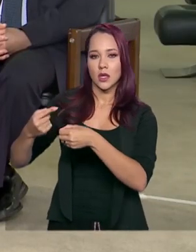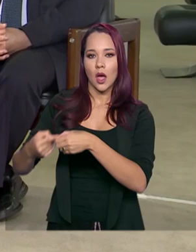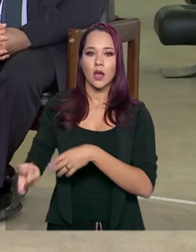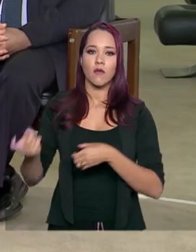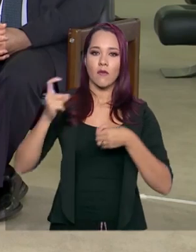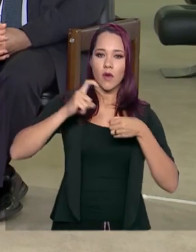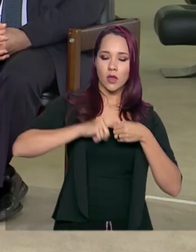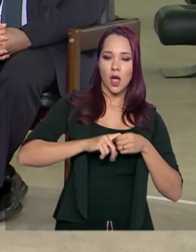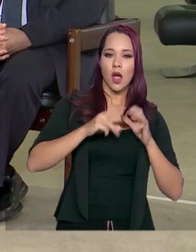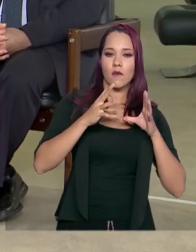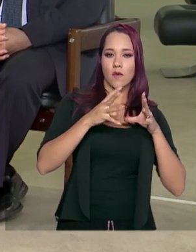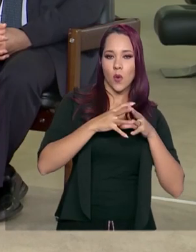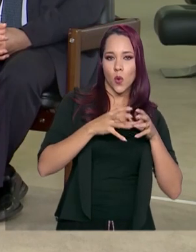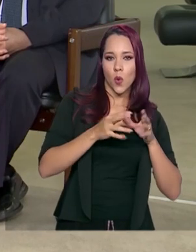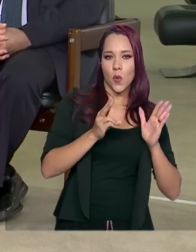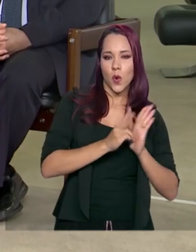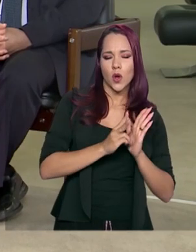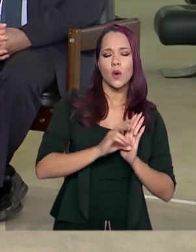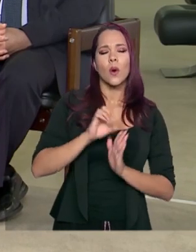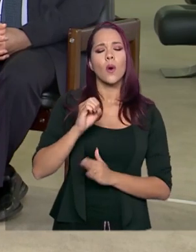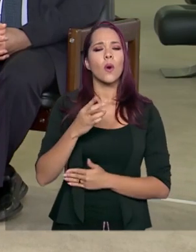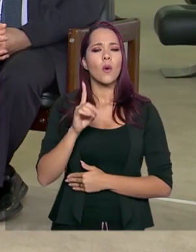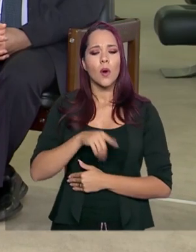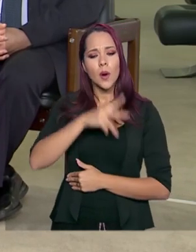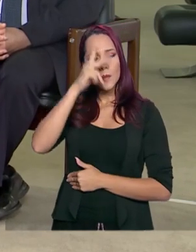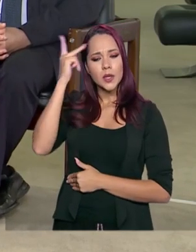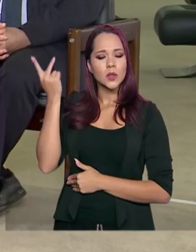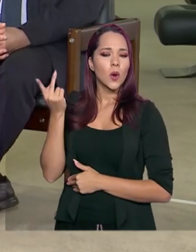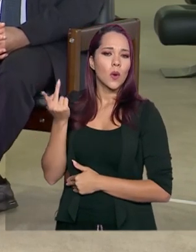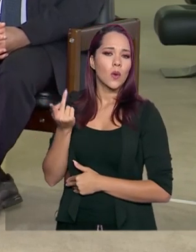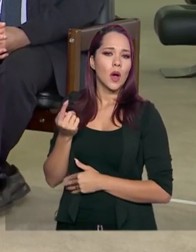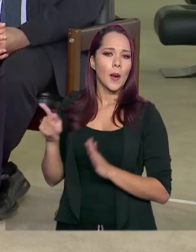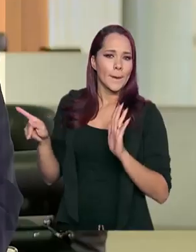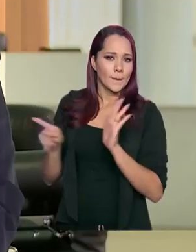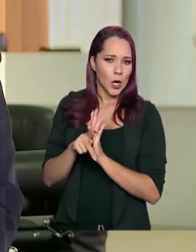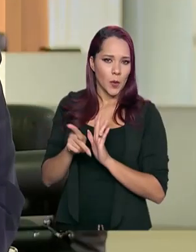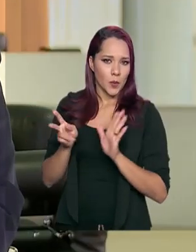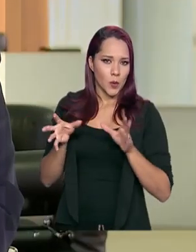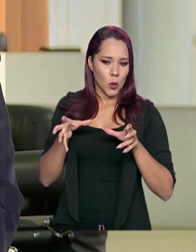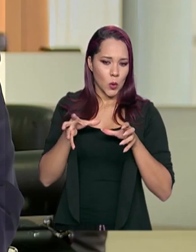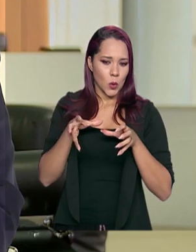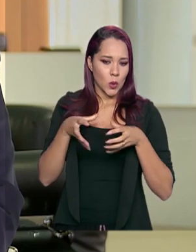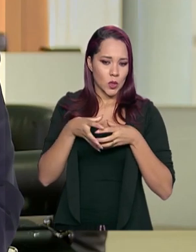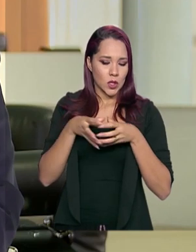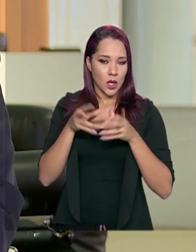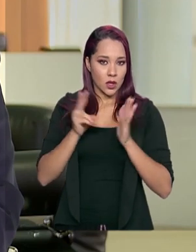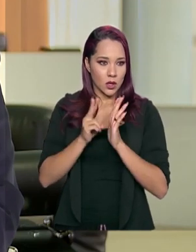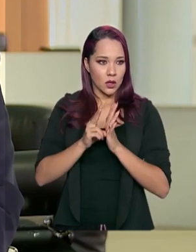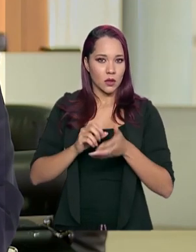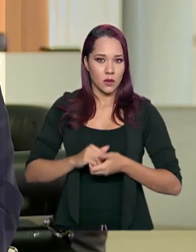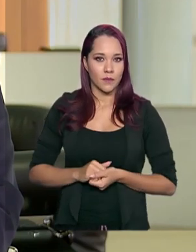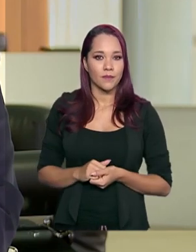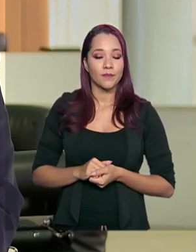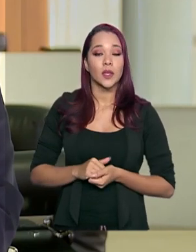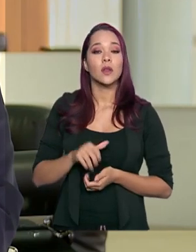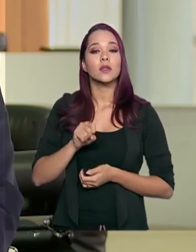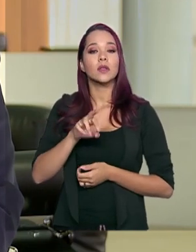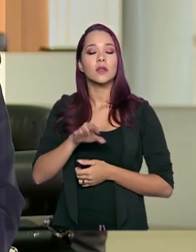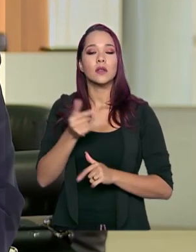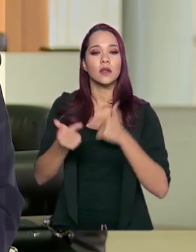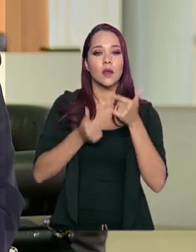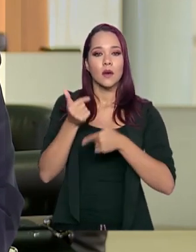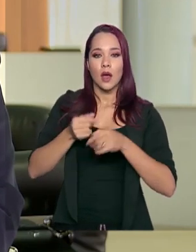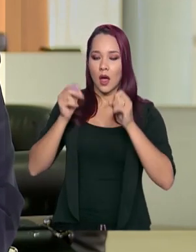retornavam para a aldeia ou eram pessoas estritamente aldeadas? Então, a CESAI, ela trabalha com atenção primária.